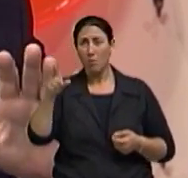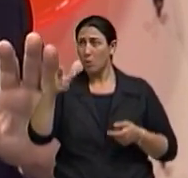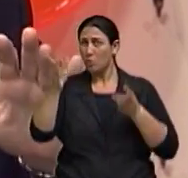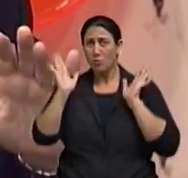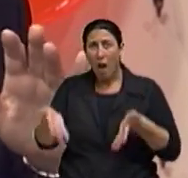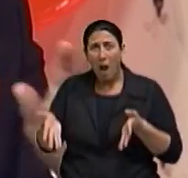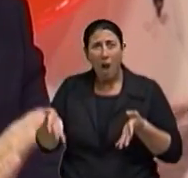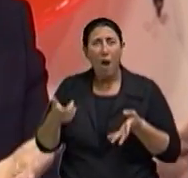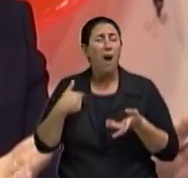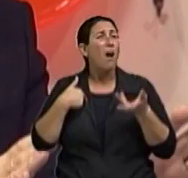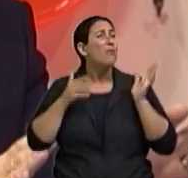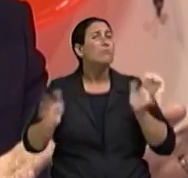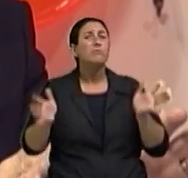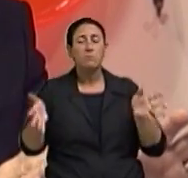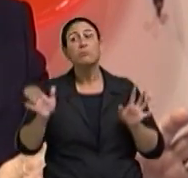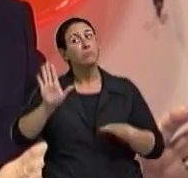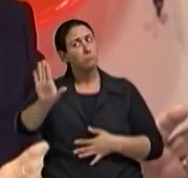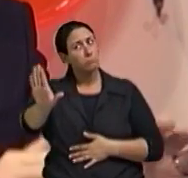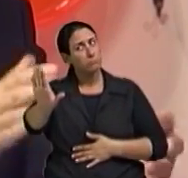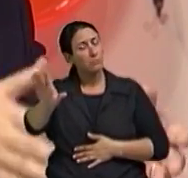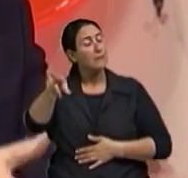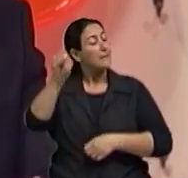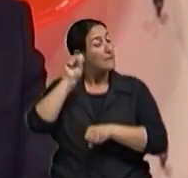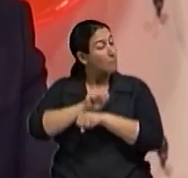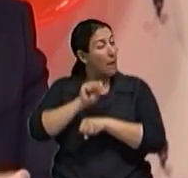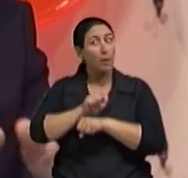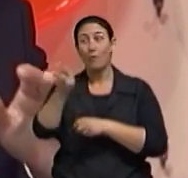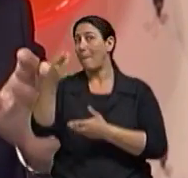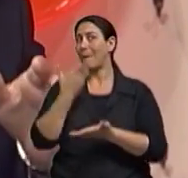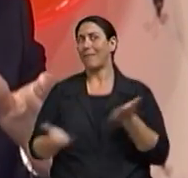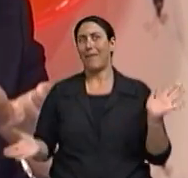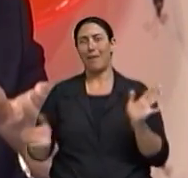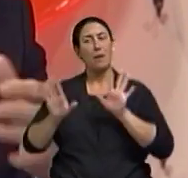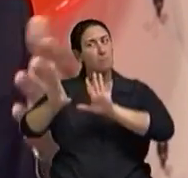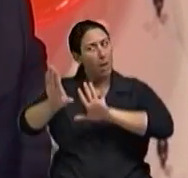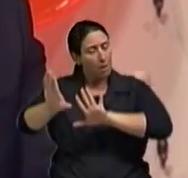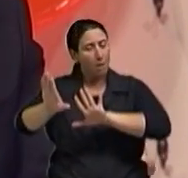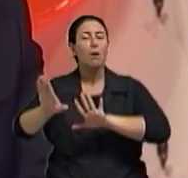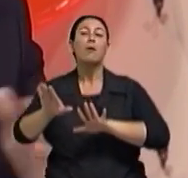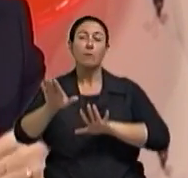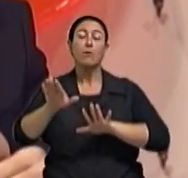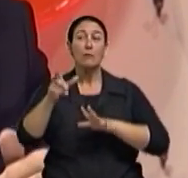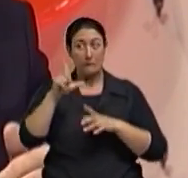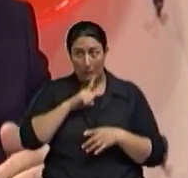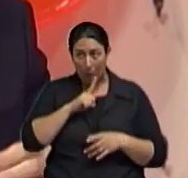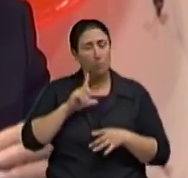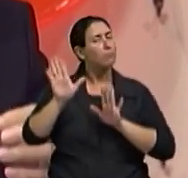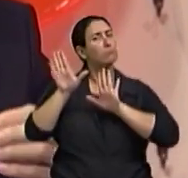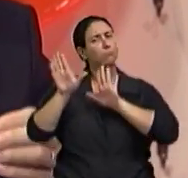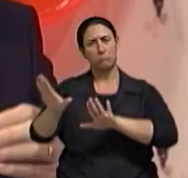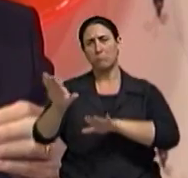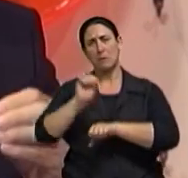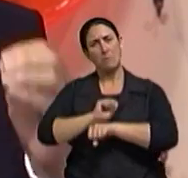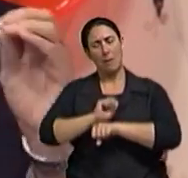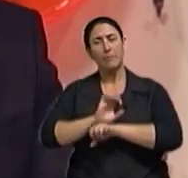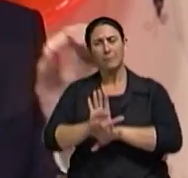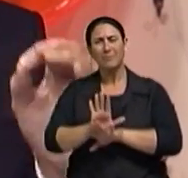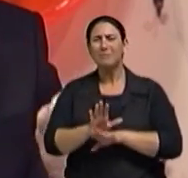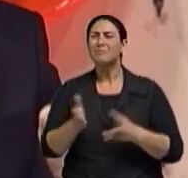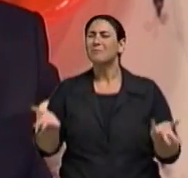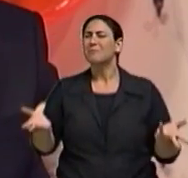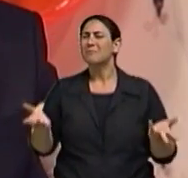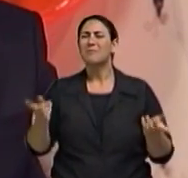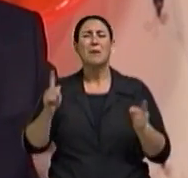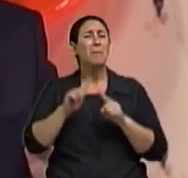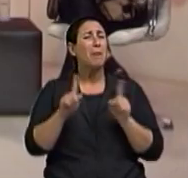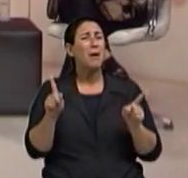fica porque se tu sair do título de capitalização, tu vai perder mais. Se já tem, fica até o fim. Agora, paga menos